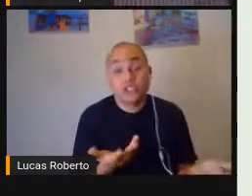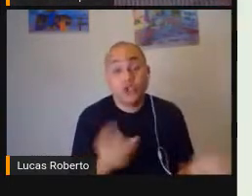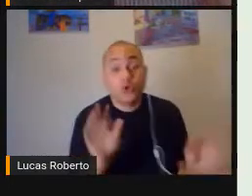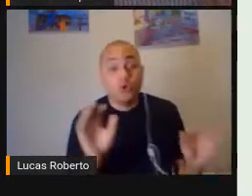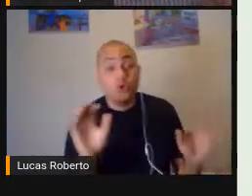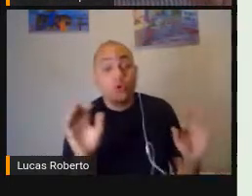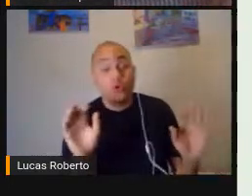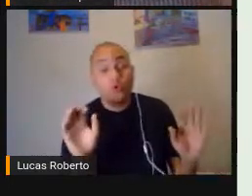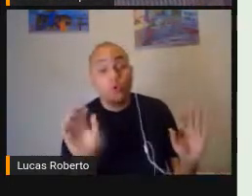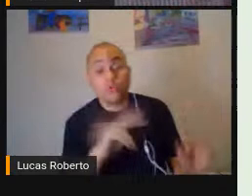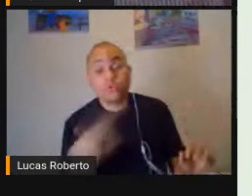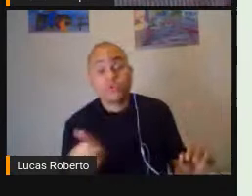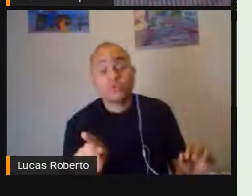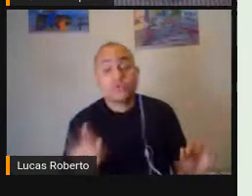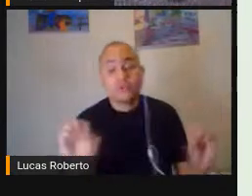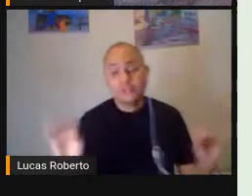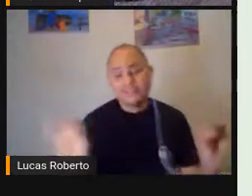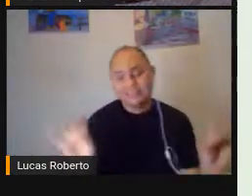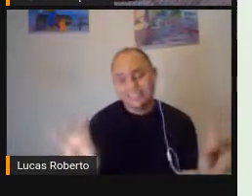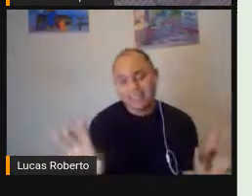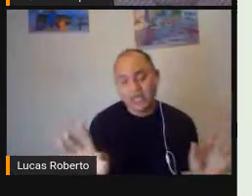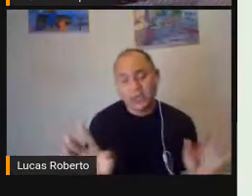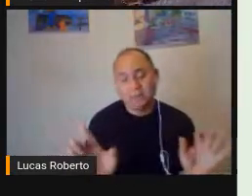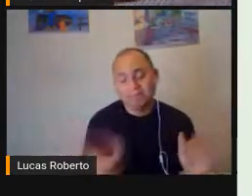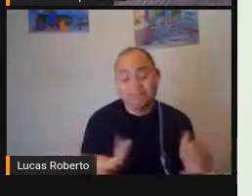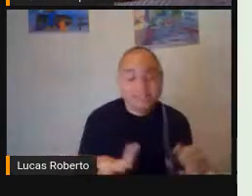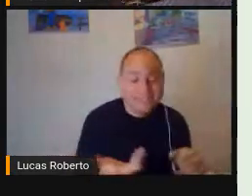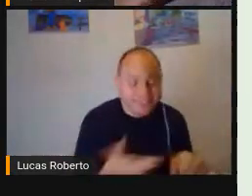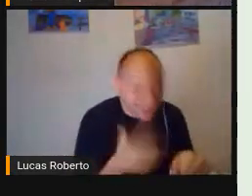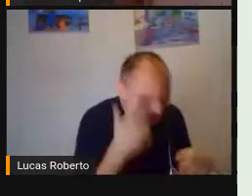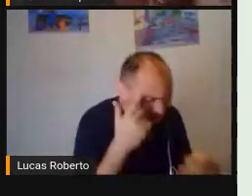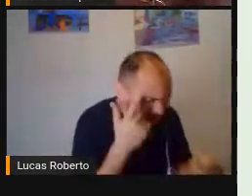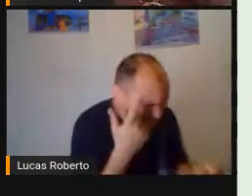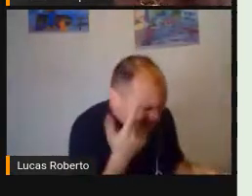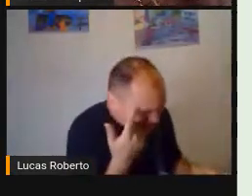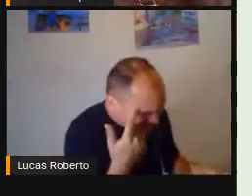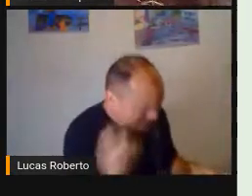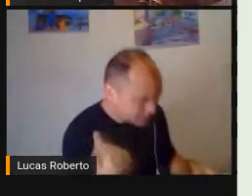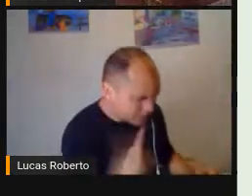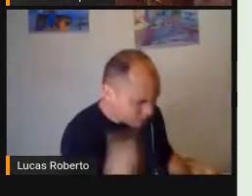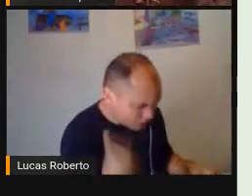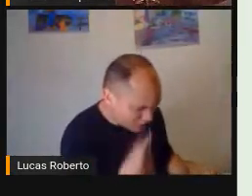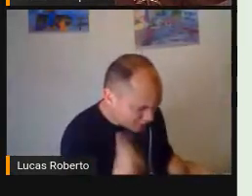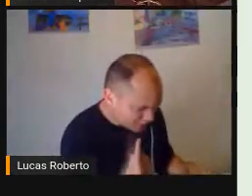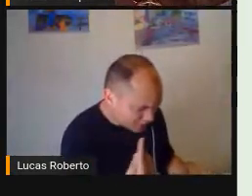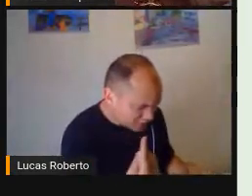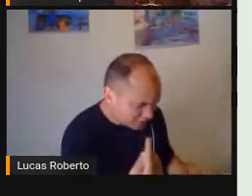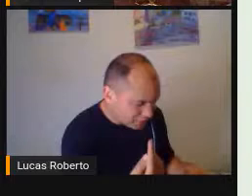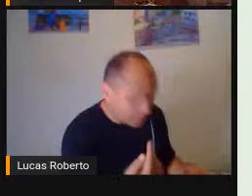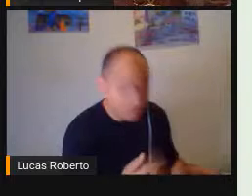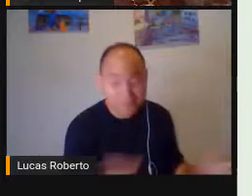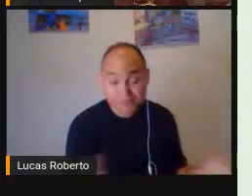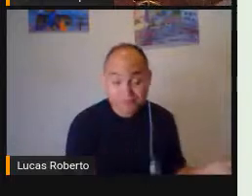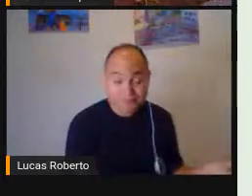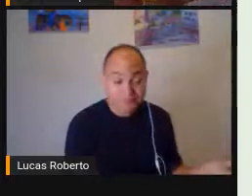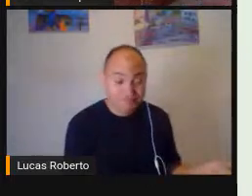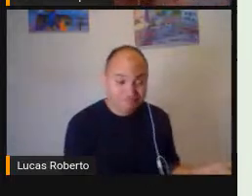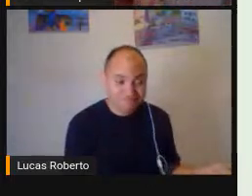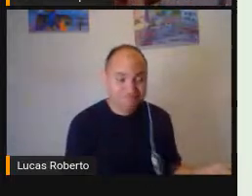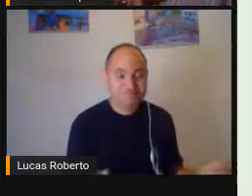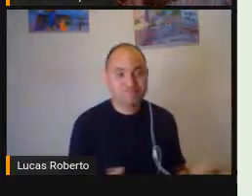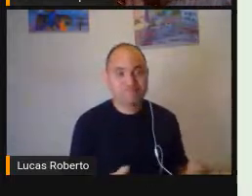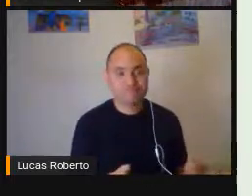do professor De educação física Dos outros profissionais Que atendem Essa criança E que compõem Esse movimento